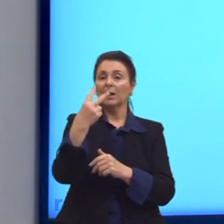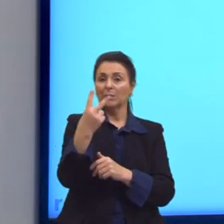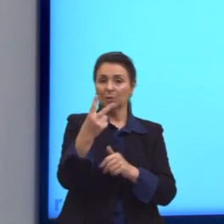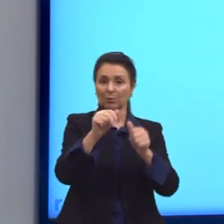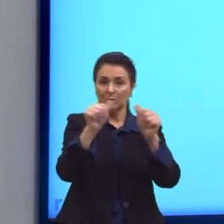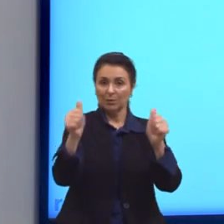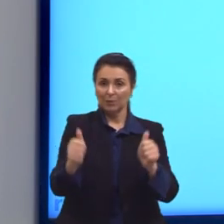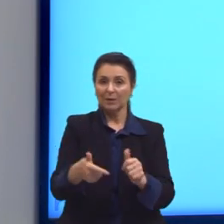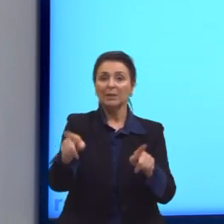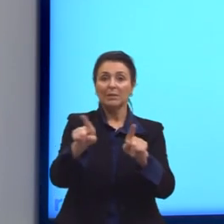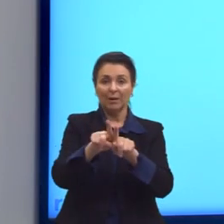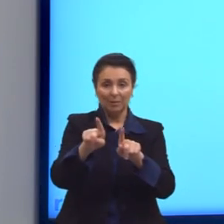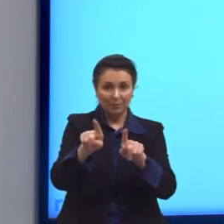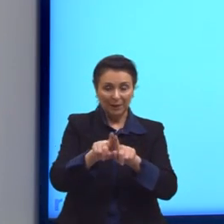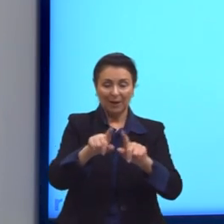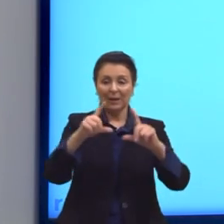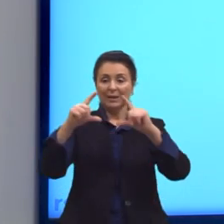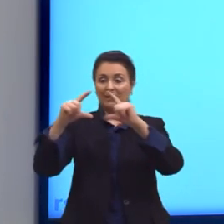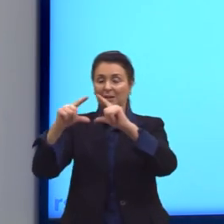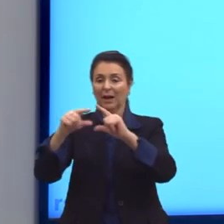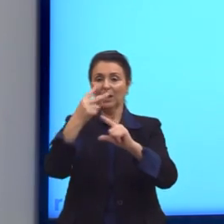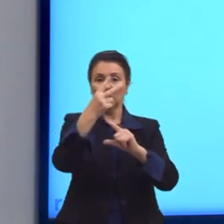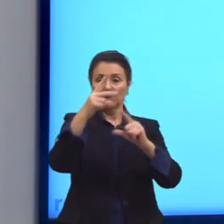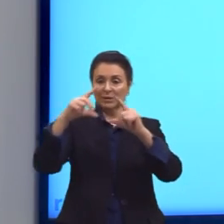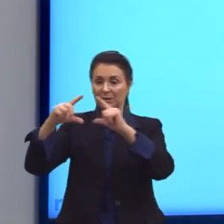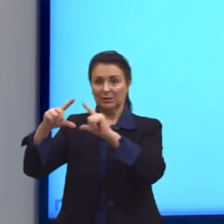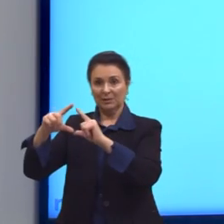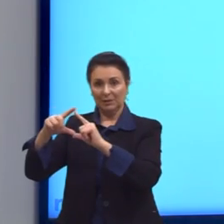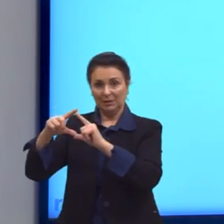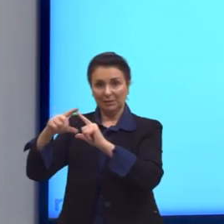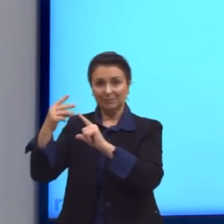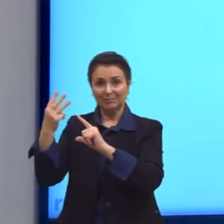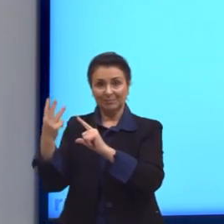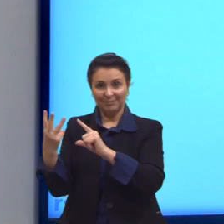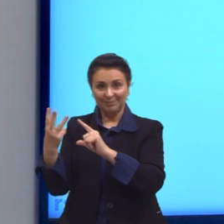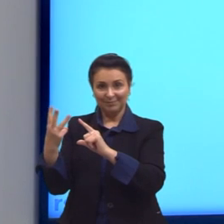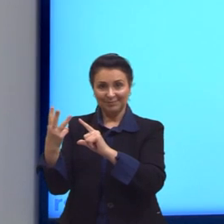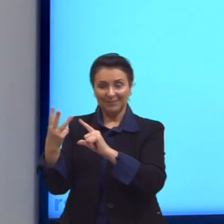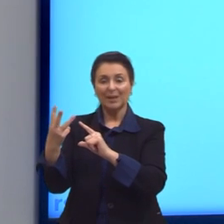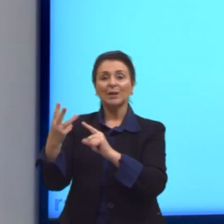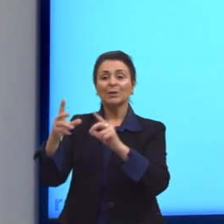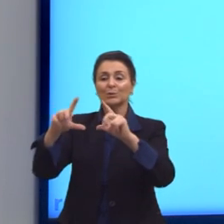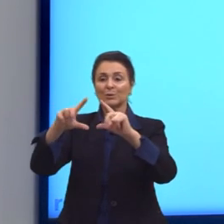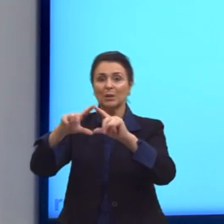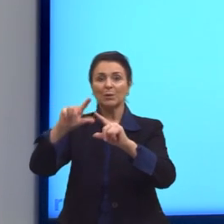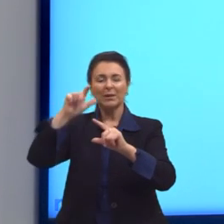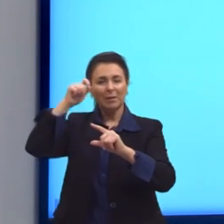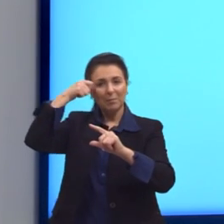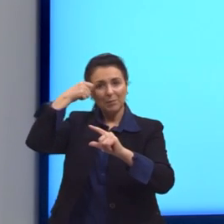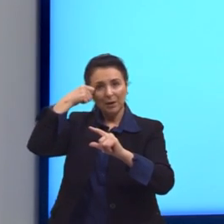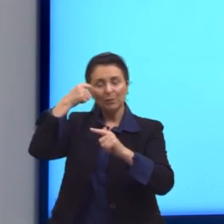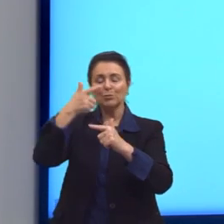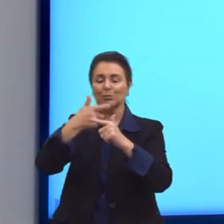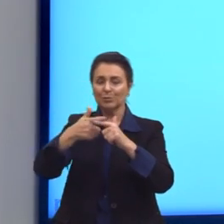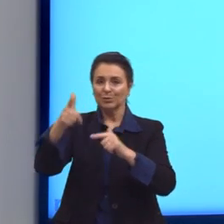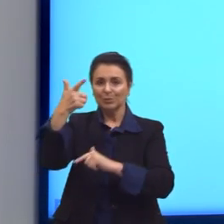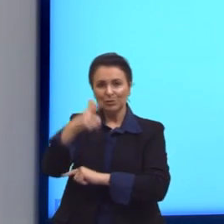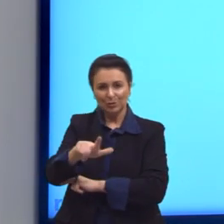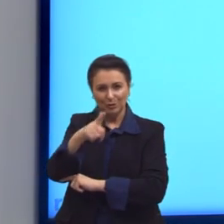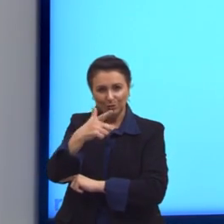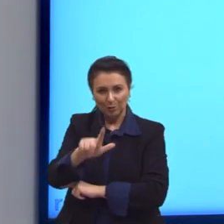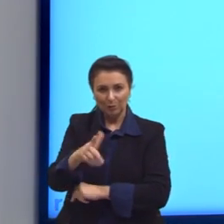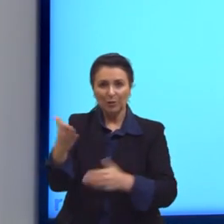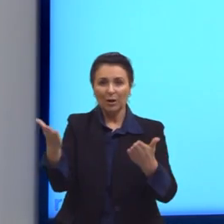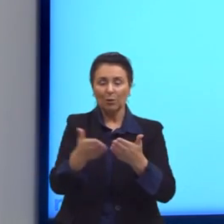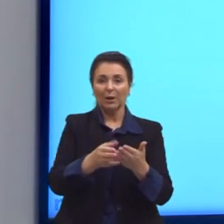repetida na figura 3. Em cada um dos três triângulos pretinhos, nós repetimos novamente essa divisão. Agora, da